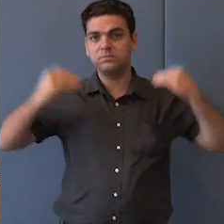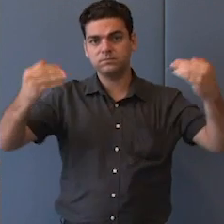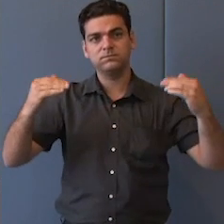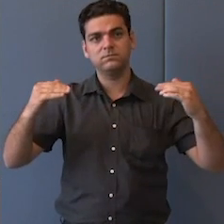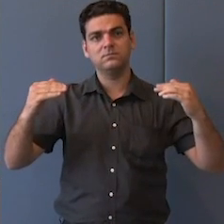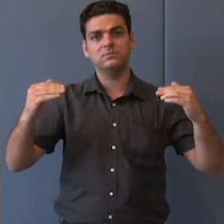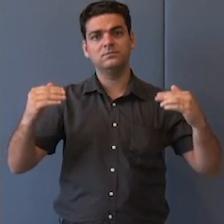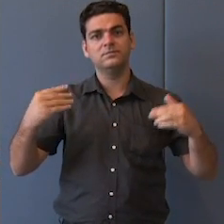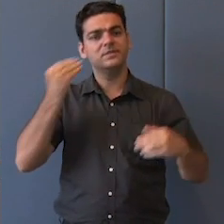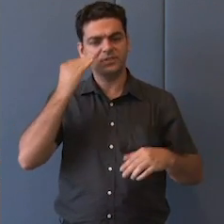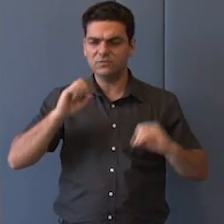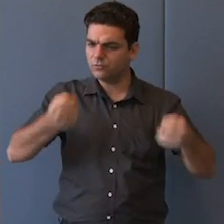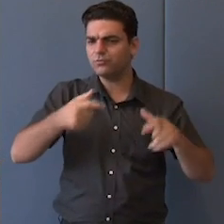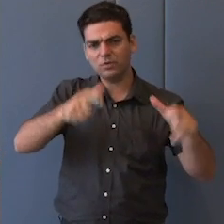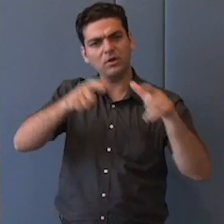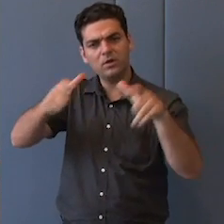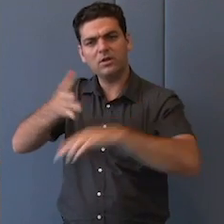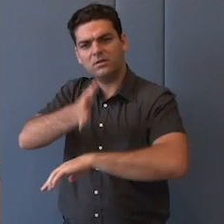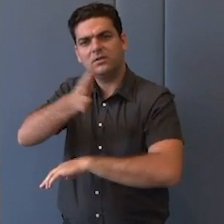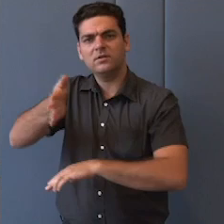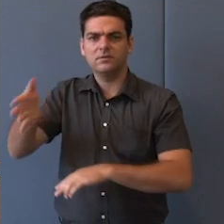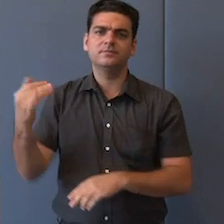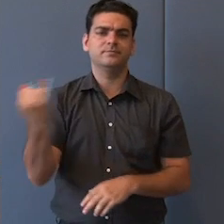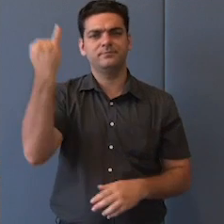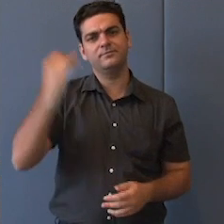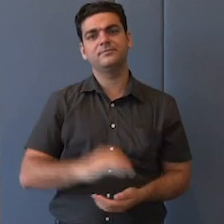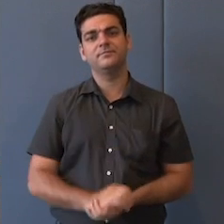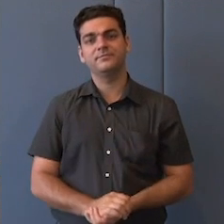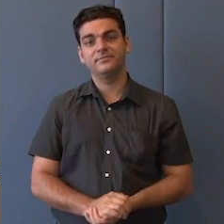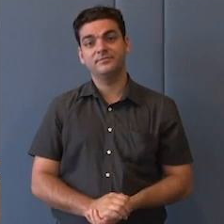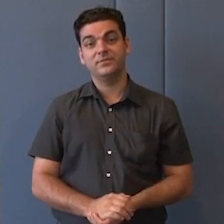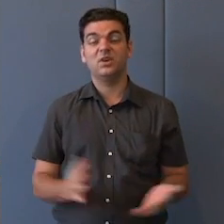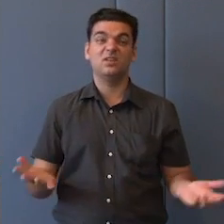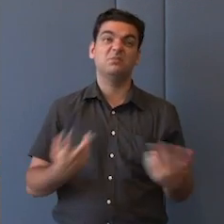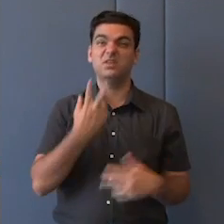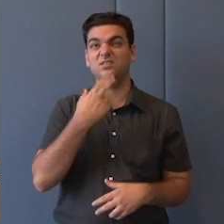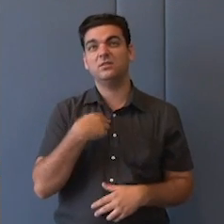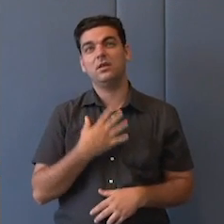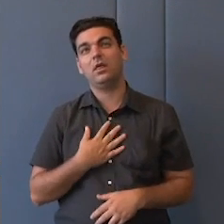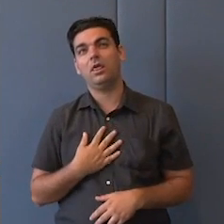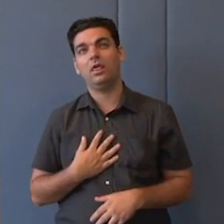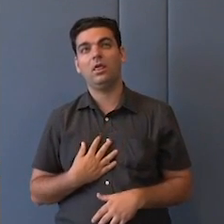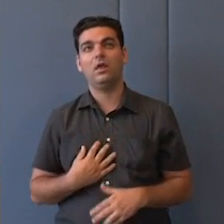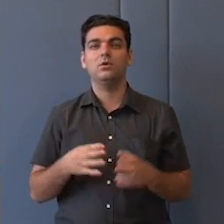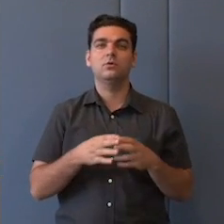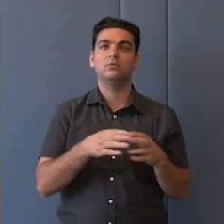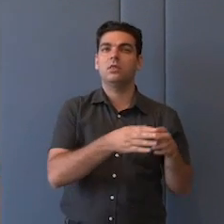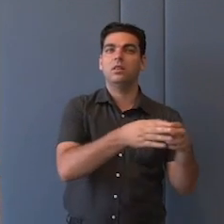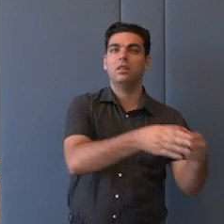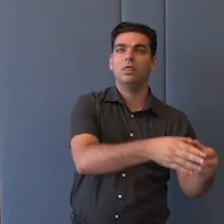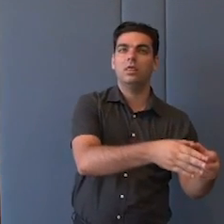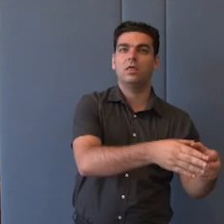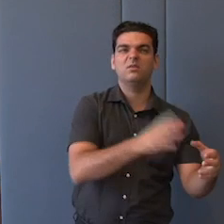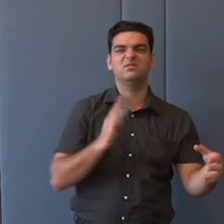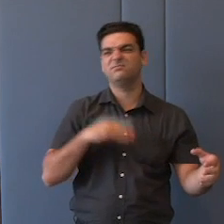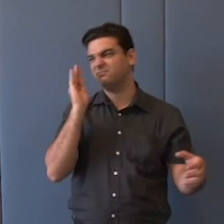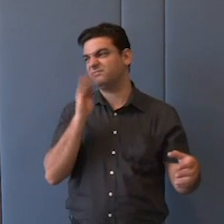é ser mais presente no mundo. Então, essa coisa meio passiva, que o eixo está se deslocando e está sempre de lado para outro, não